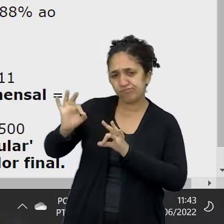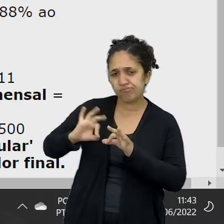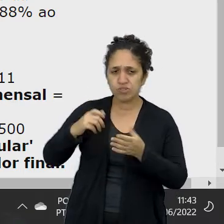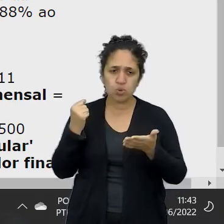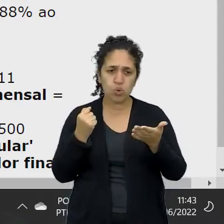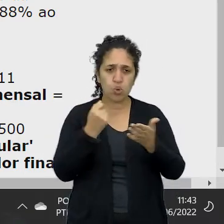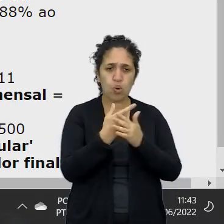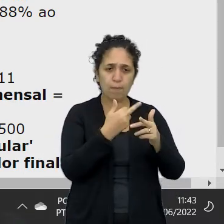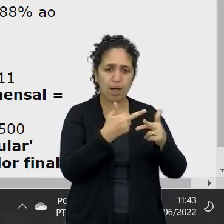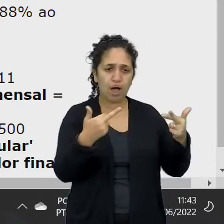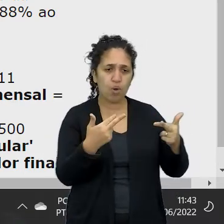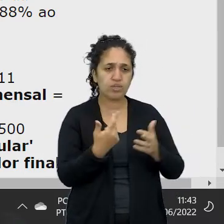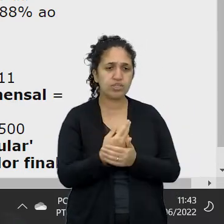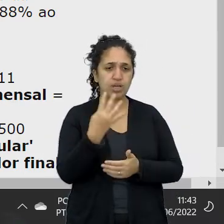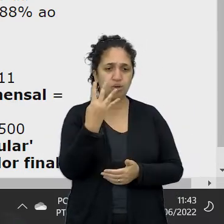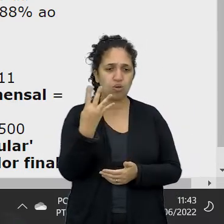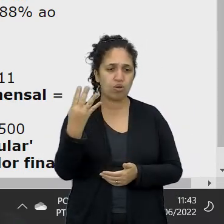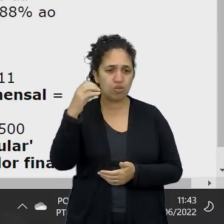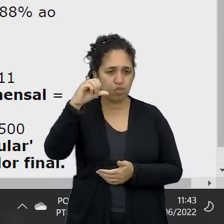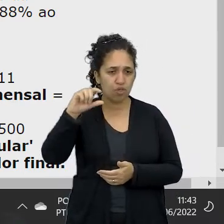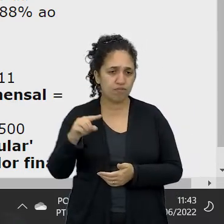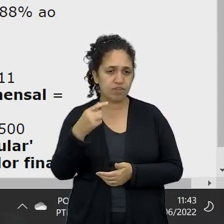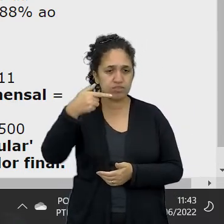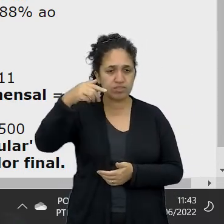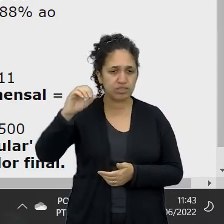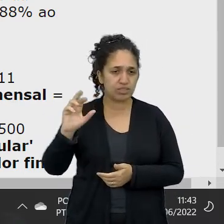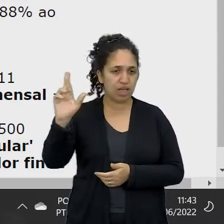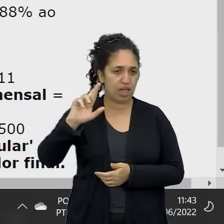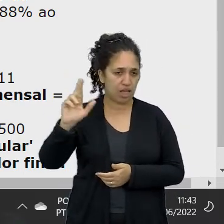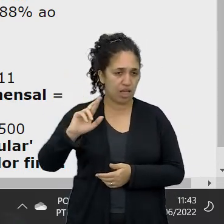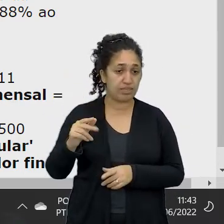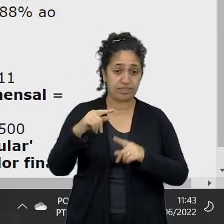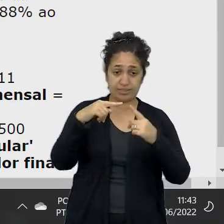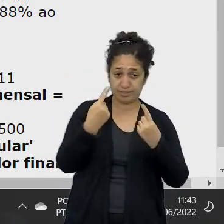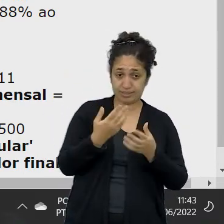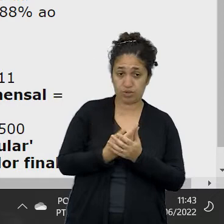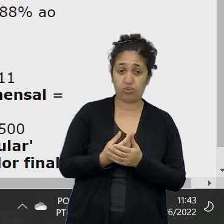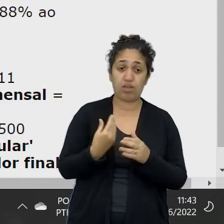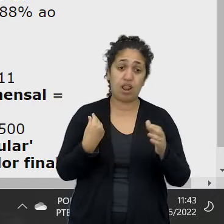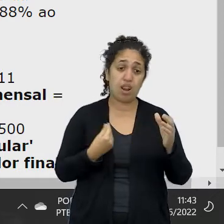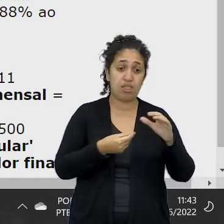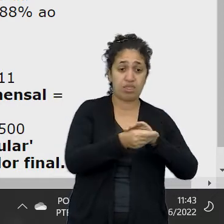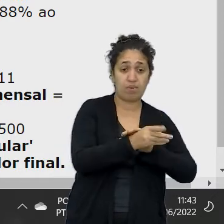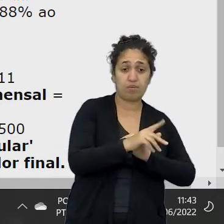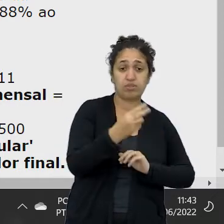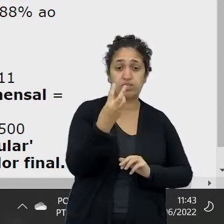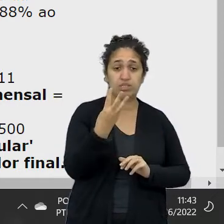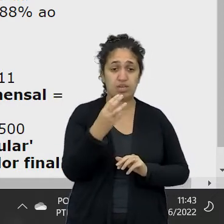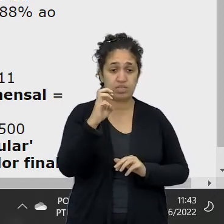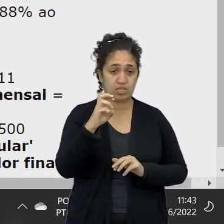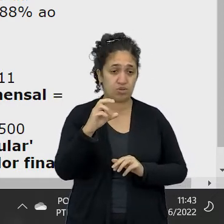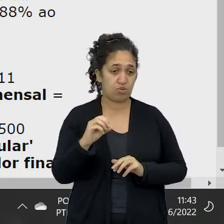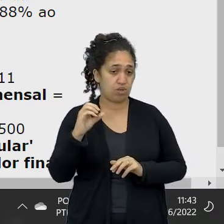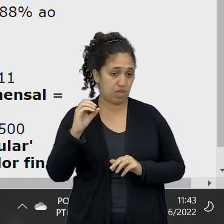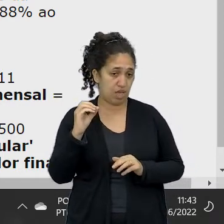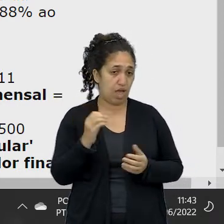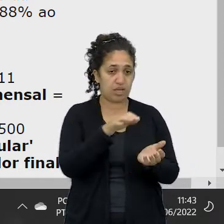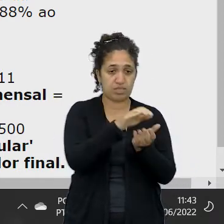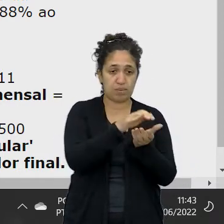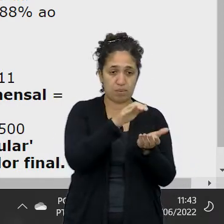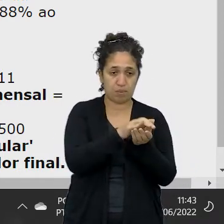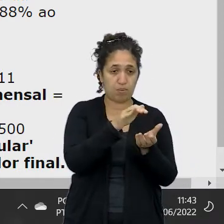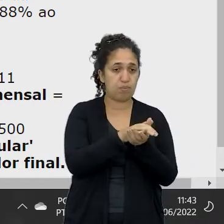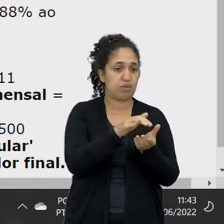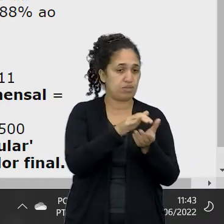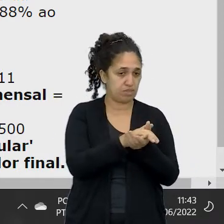R$ 449,70. Para isso, ele deposita a quantia de R$ 350,00 em uma caderneta de